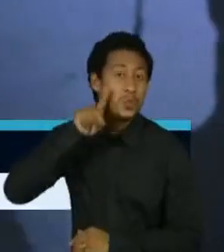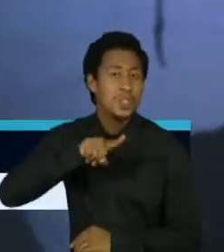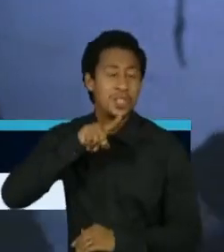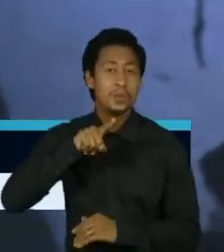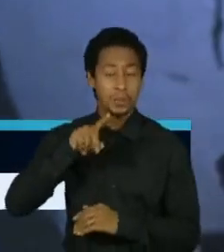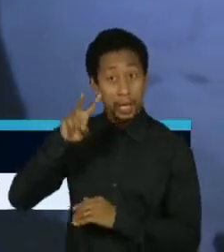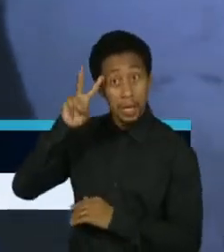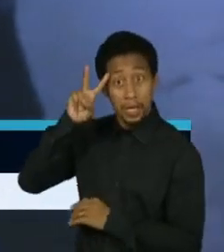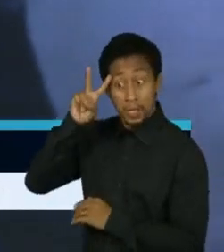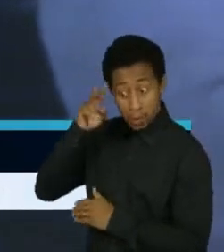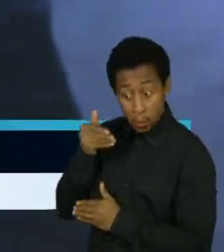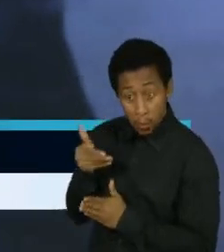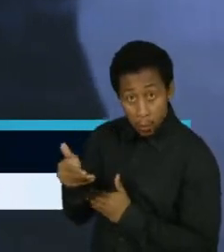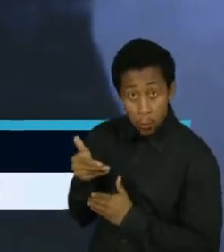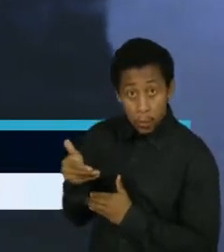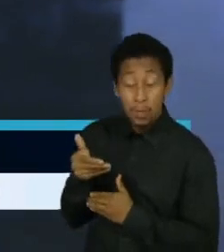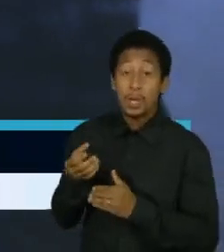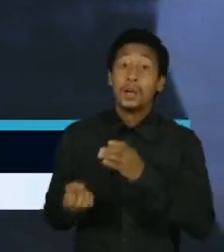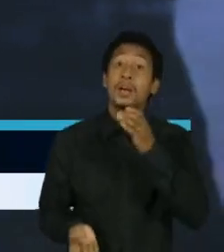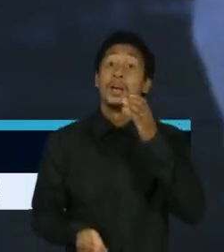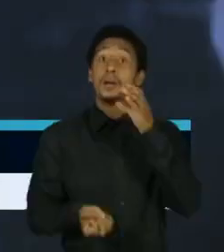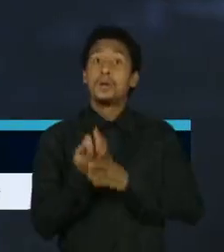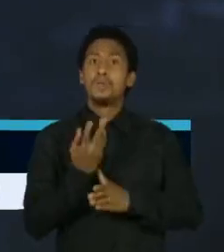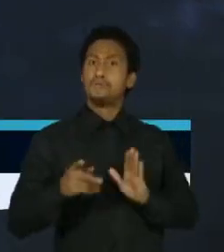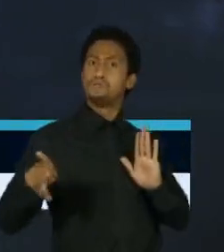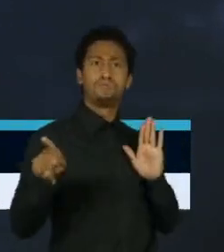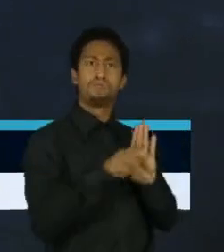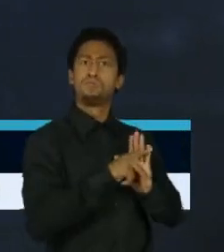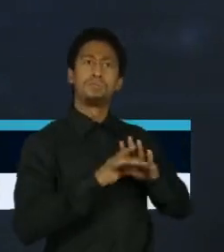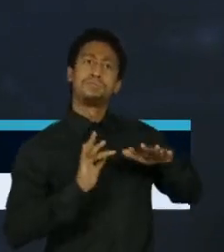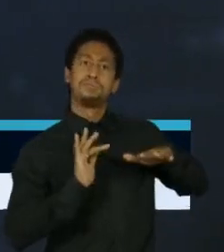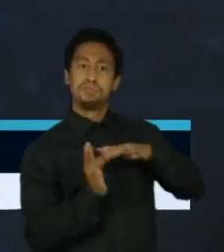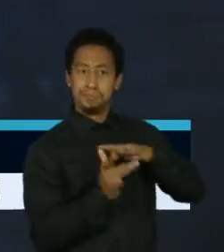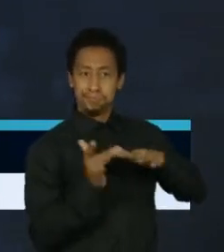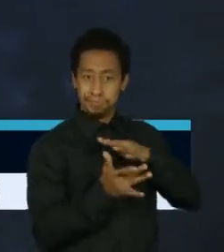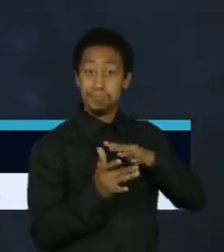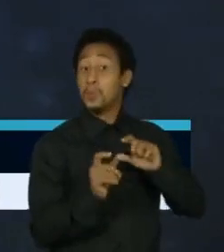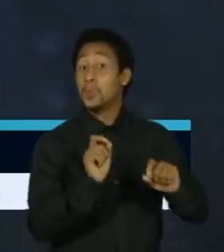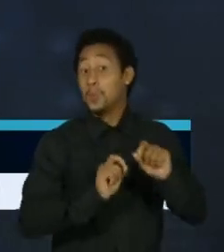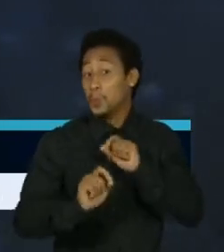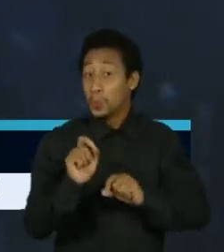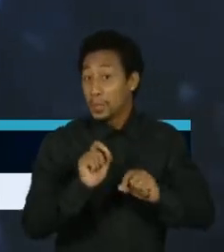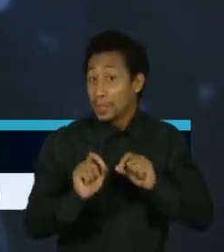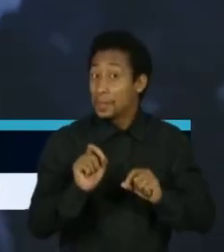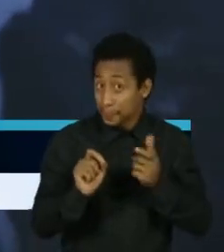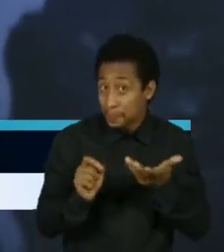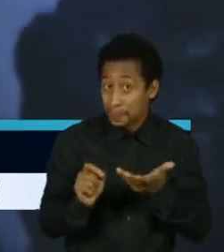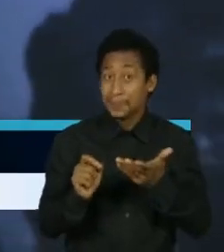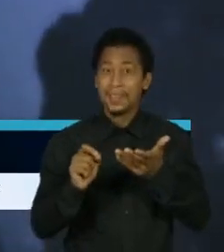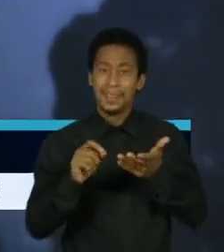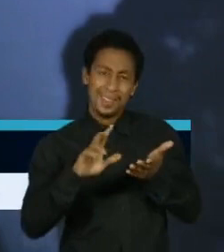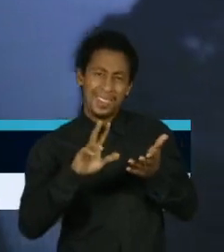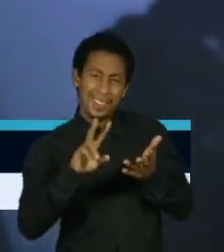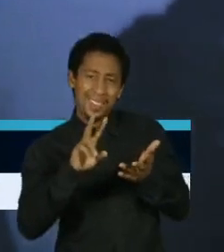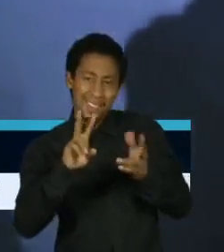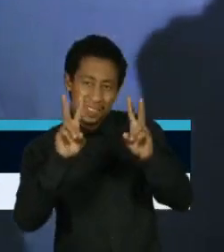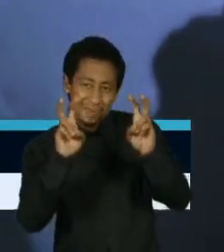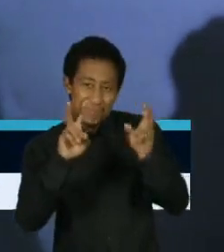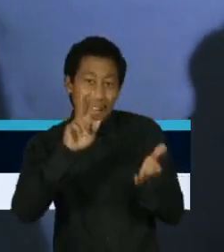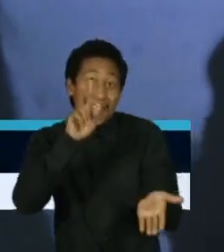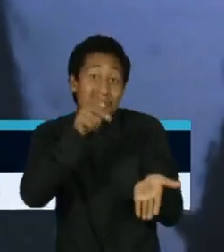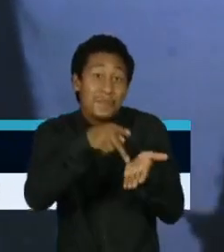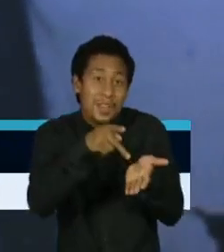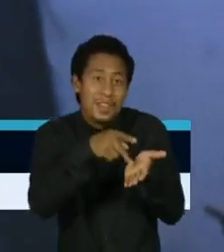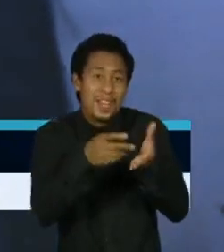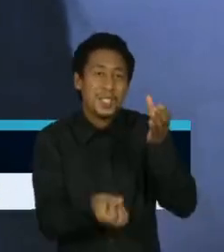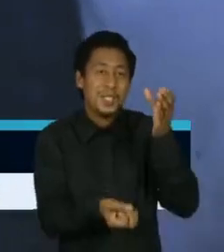nesta segunda-feira a própria plataforma, chamada de Trump, que significa verdade em inglês. A rede promete ser livre do